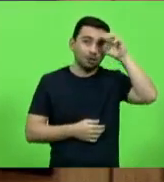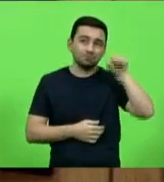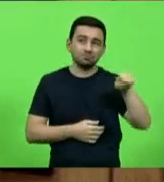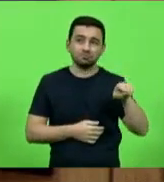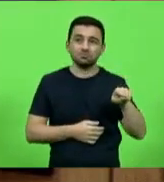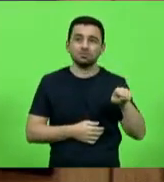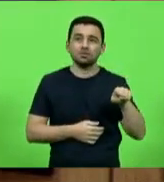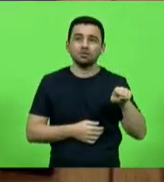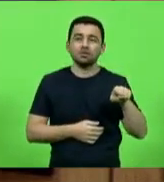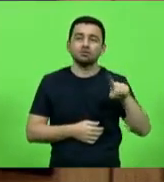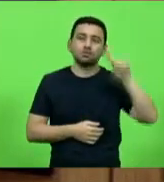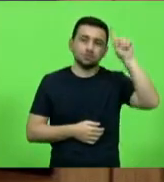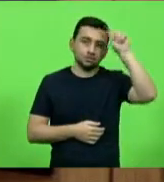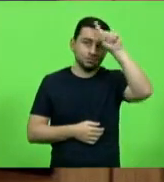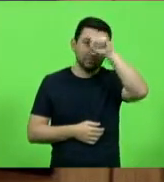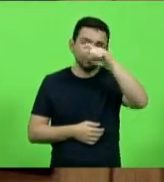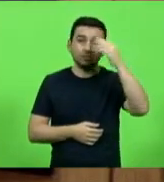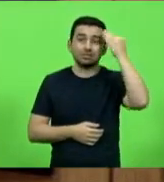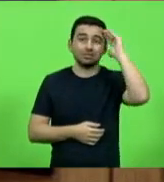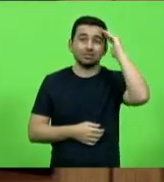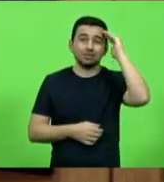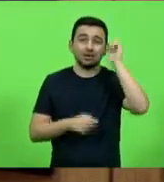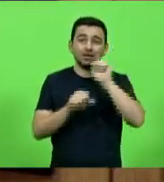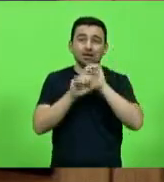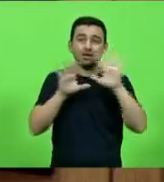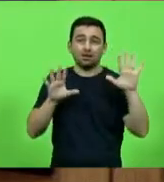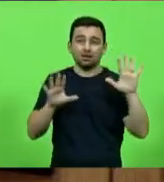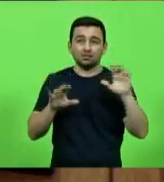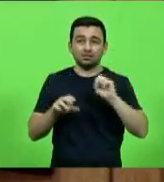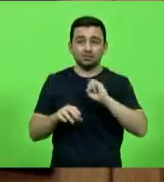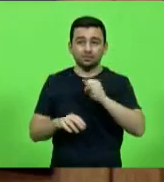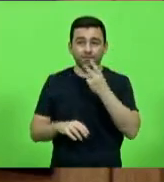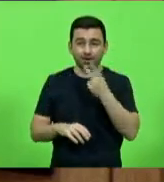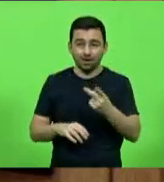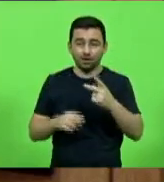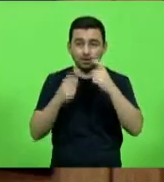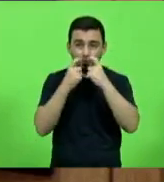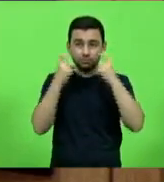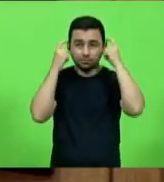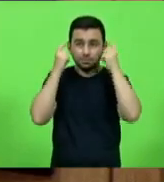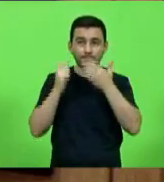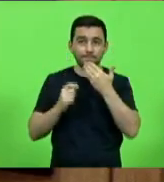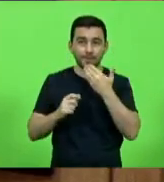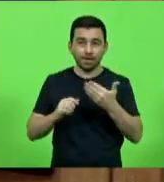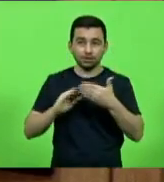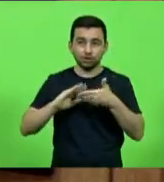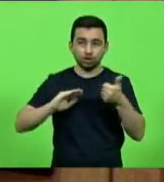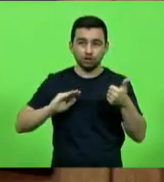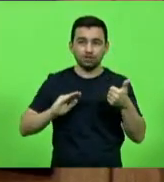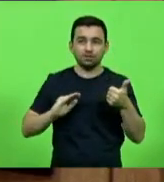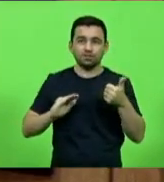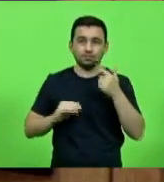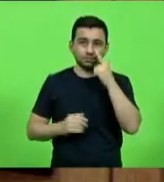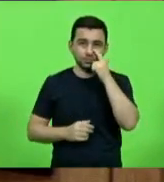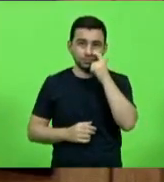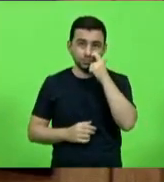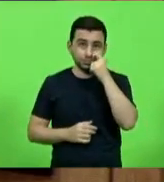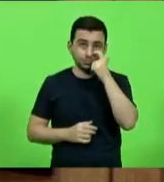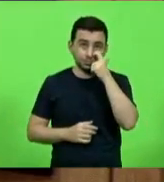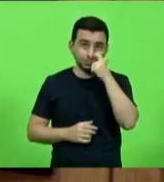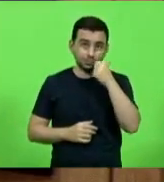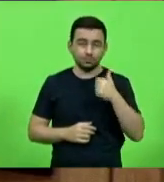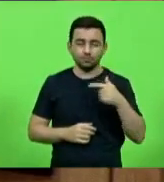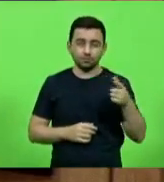dificuldade de entender as pessoas que falam com máscara, ele sempre pede para tirar a máscara, não é isso, deputado Marcos Vieira? Me